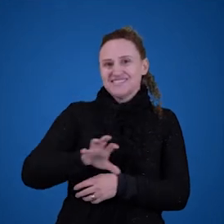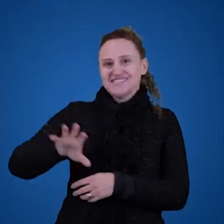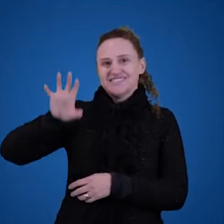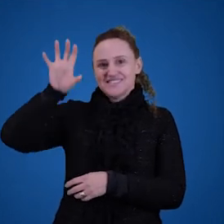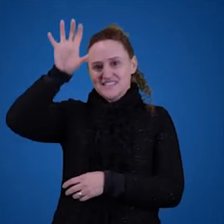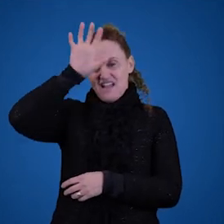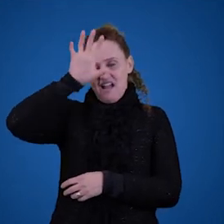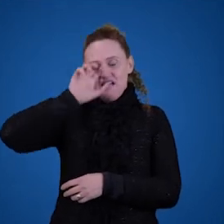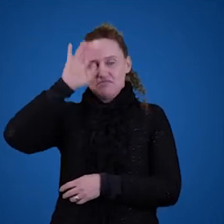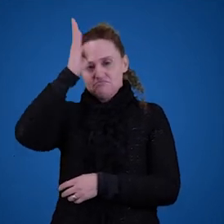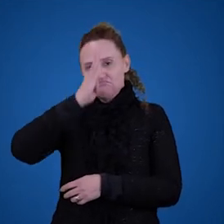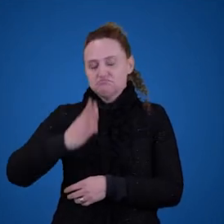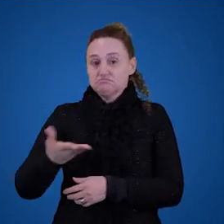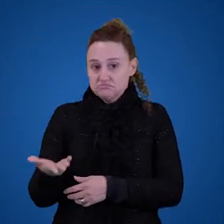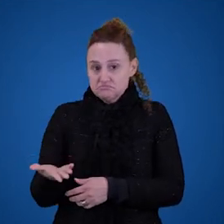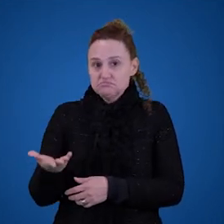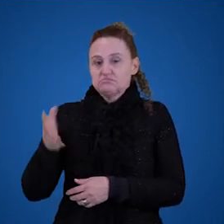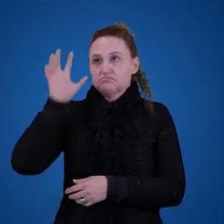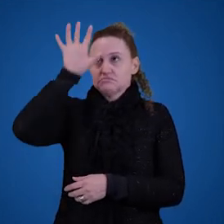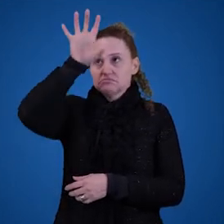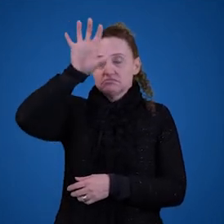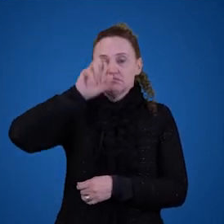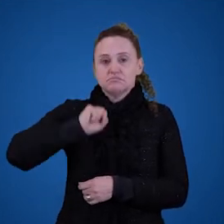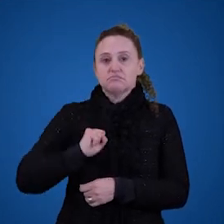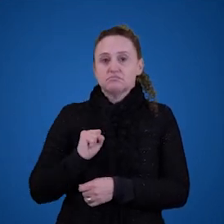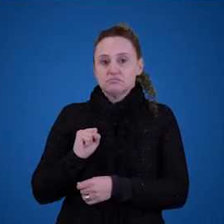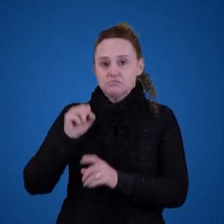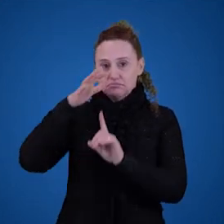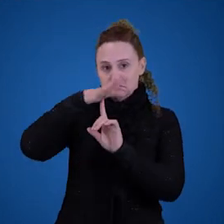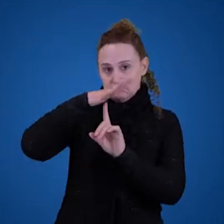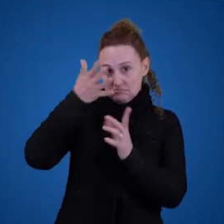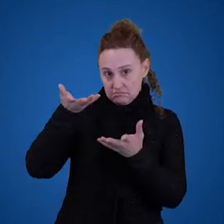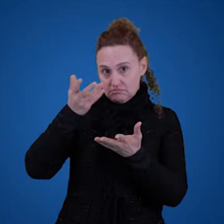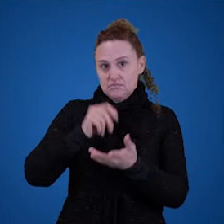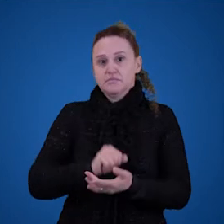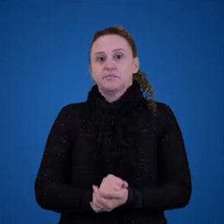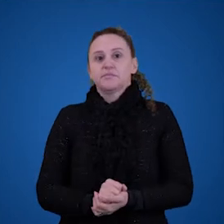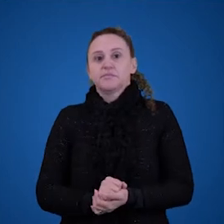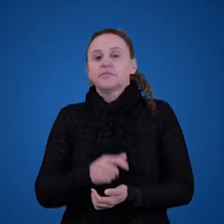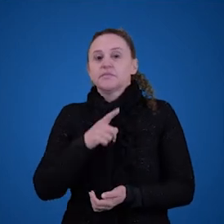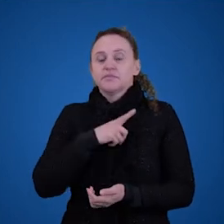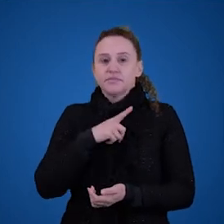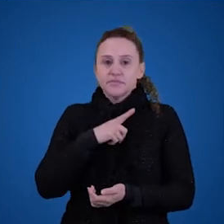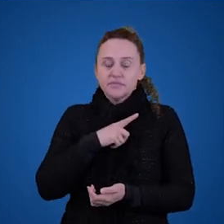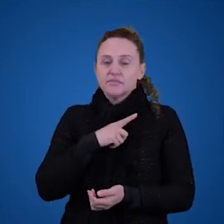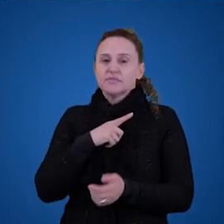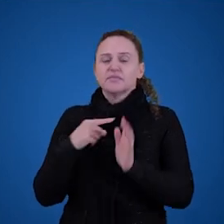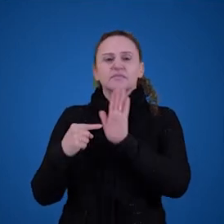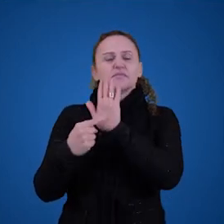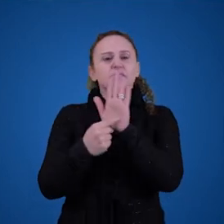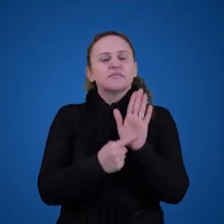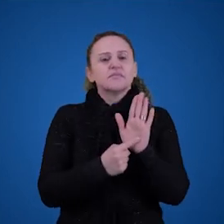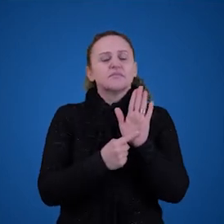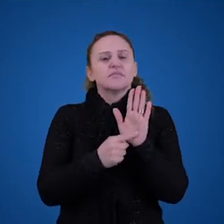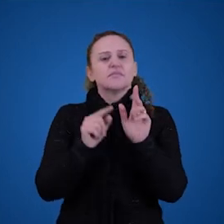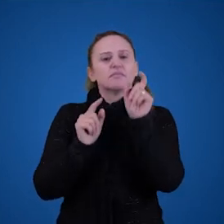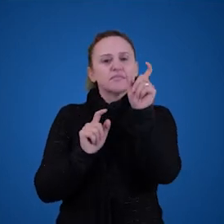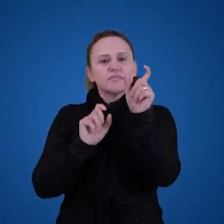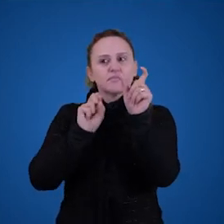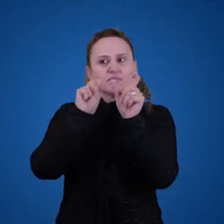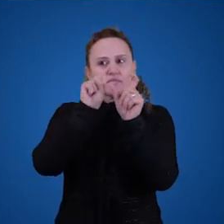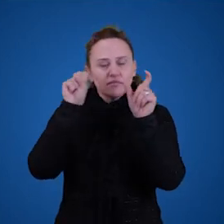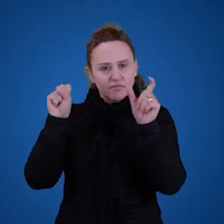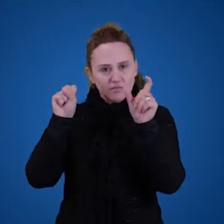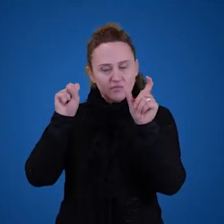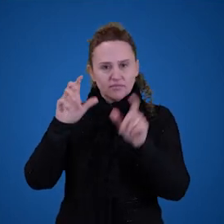região do Brasil, né, uma região particular do Brasil. Mas isso se aplica a todos os termos singulares? Quer dizer, todos os termos singulares,